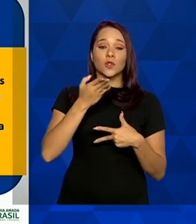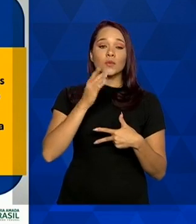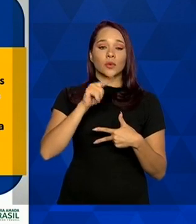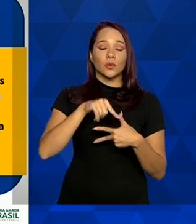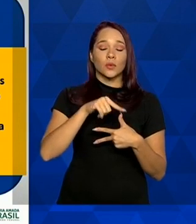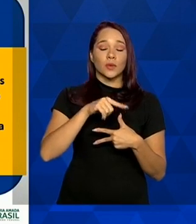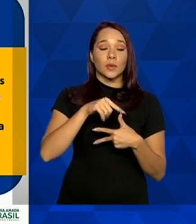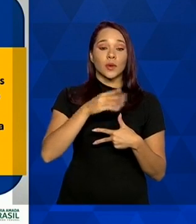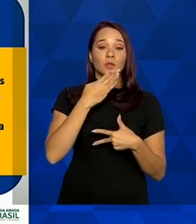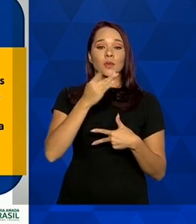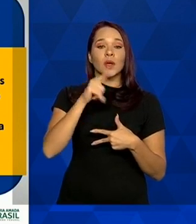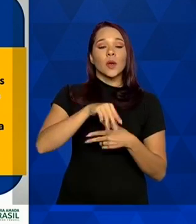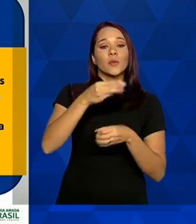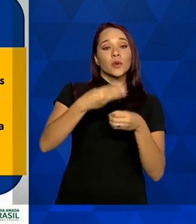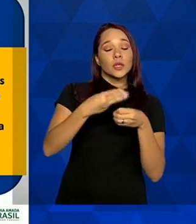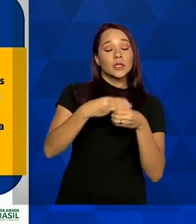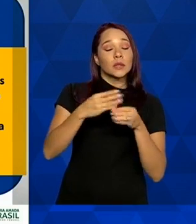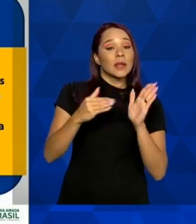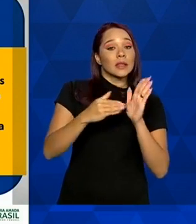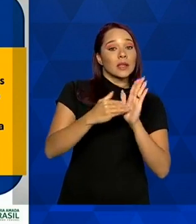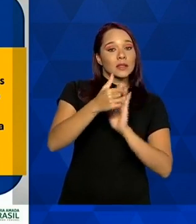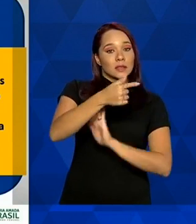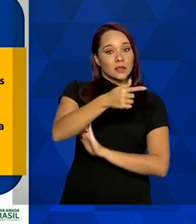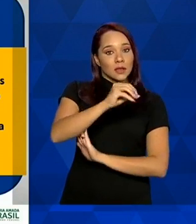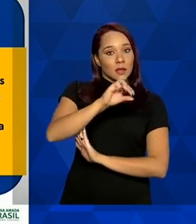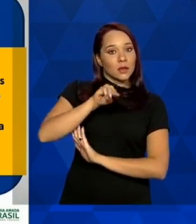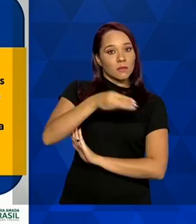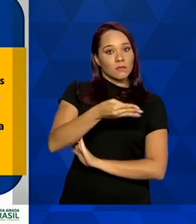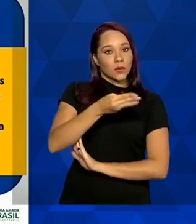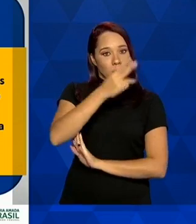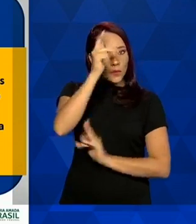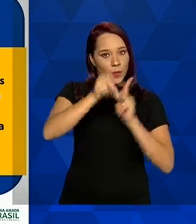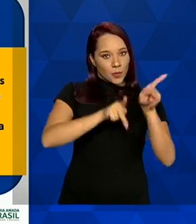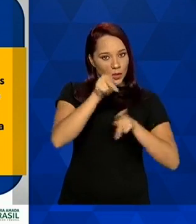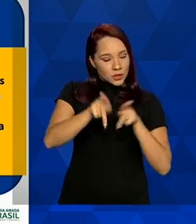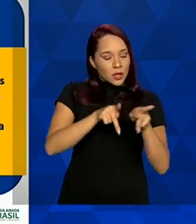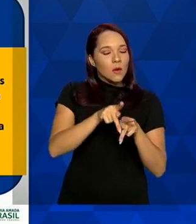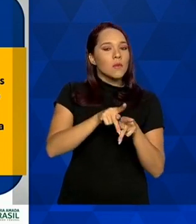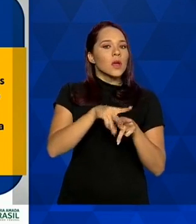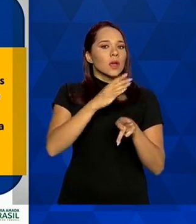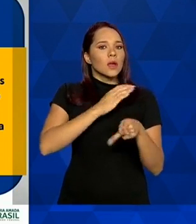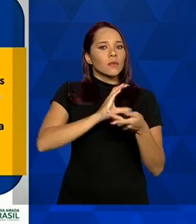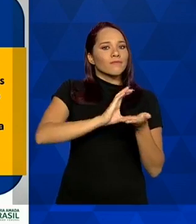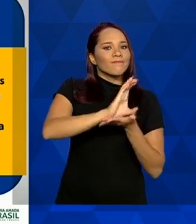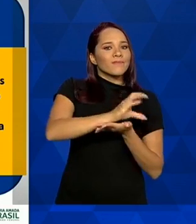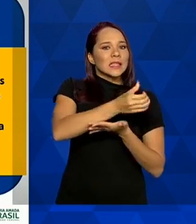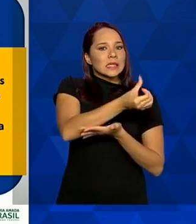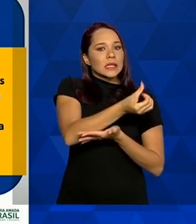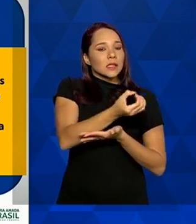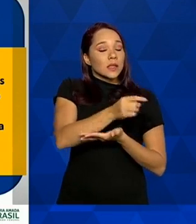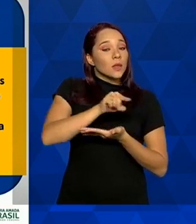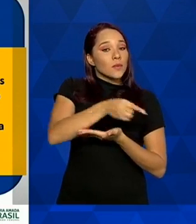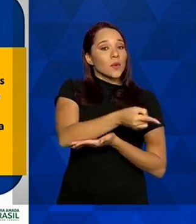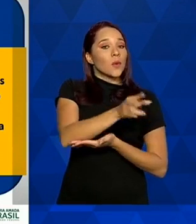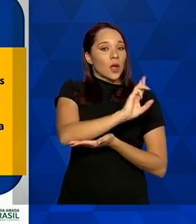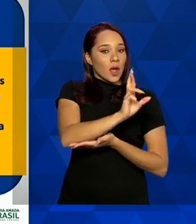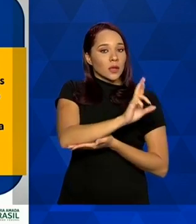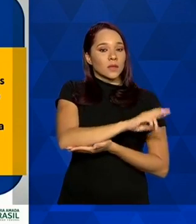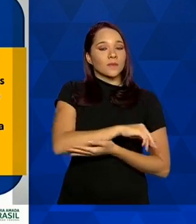tipo 1, para os municípios com até 70 mil habitantes, com um custeio mensal de 60 mil reais.